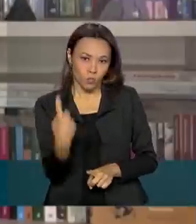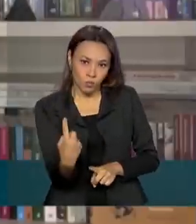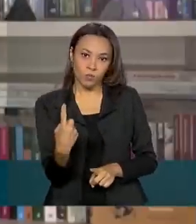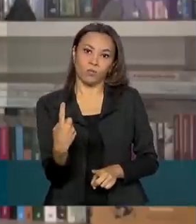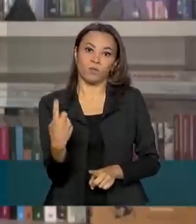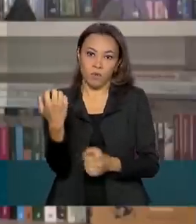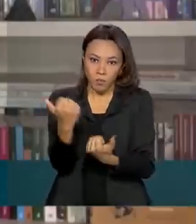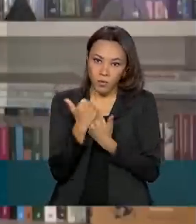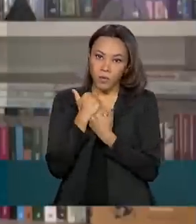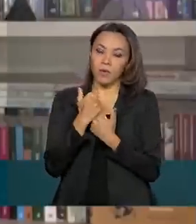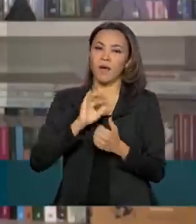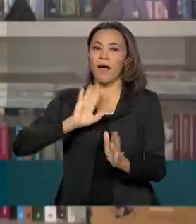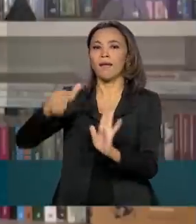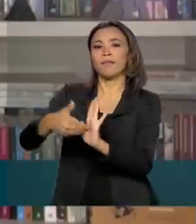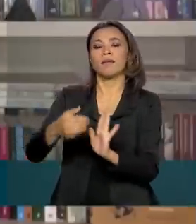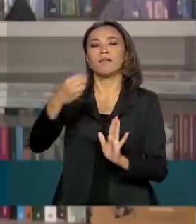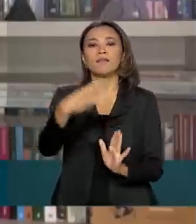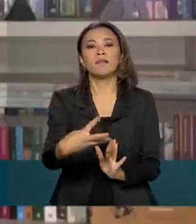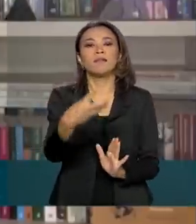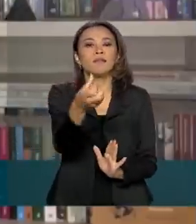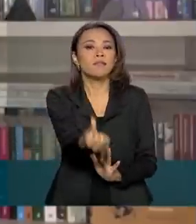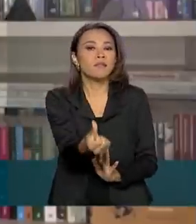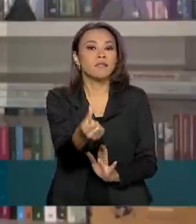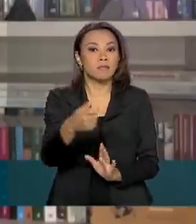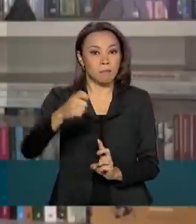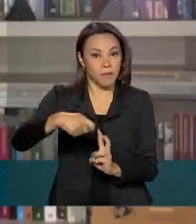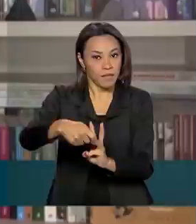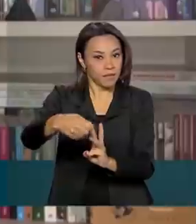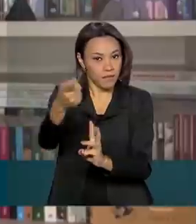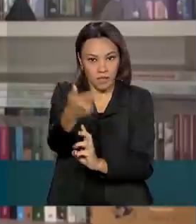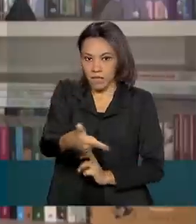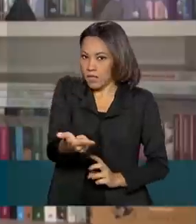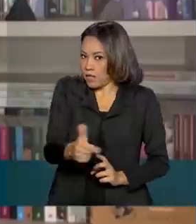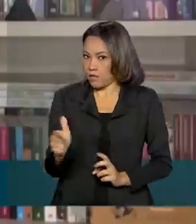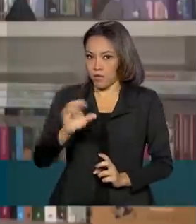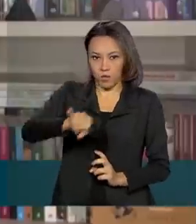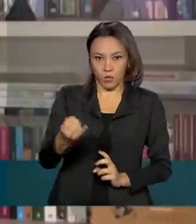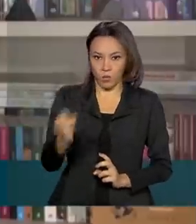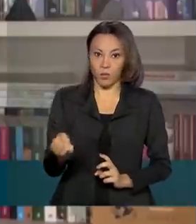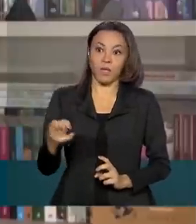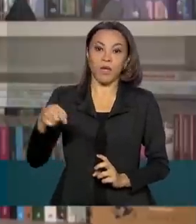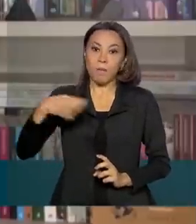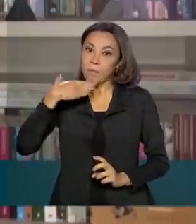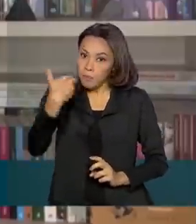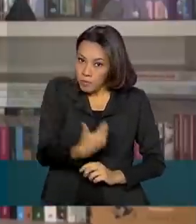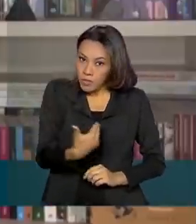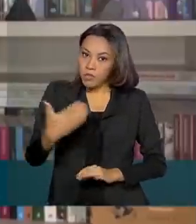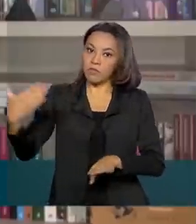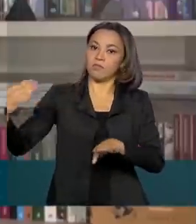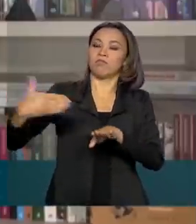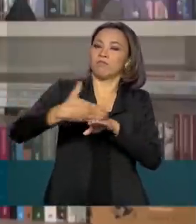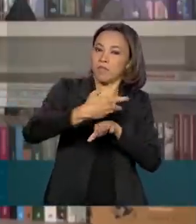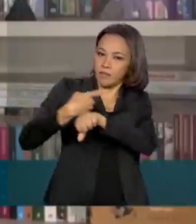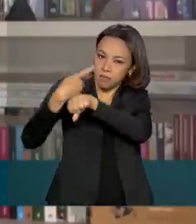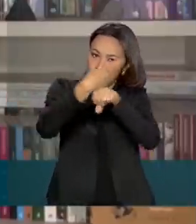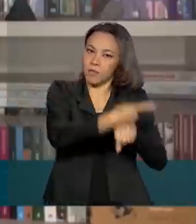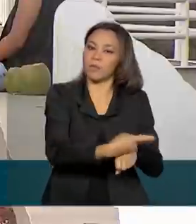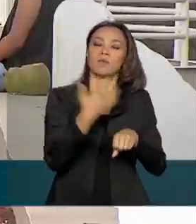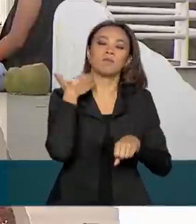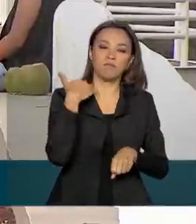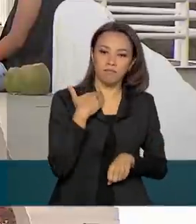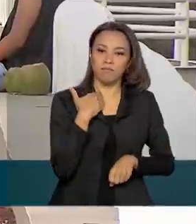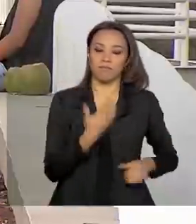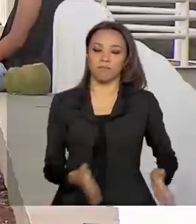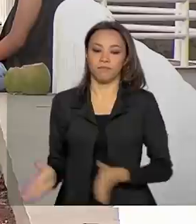folha em até 36 meses sem juros. Esse pedido deve ser feito diretamente na agência bancária.